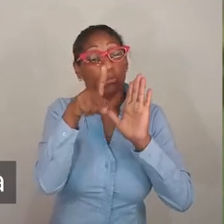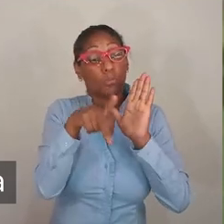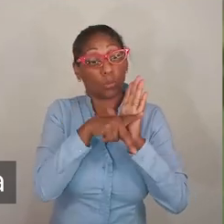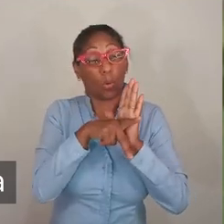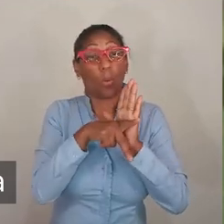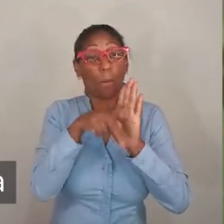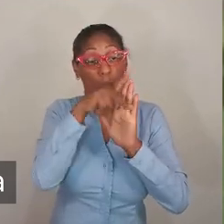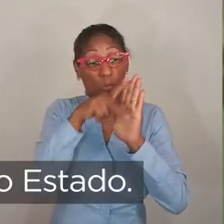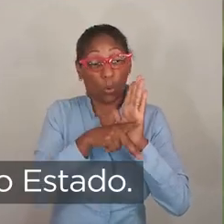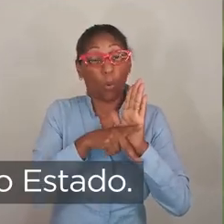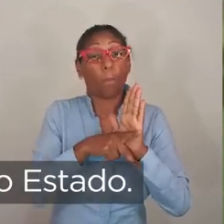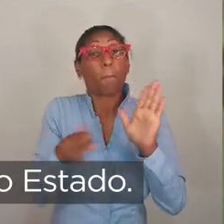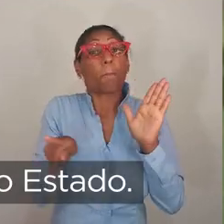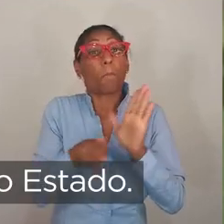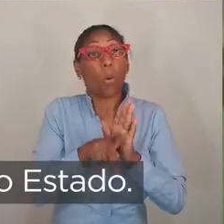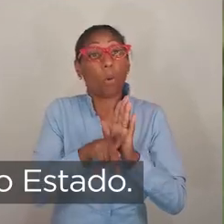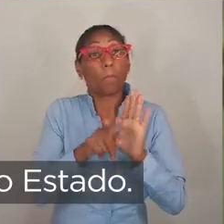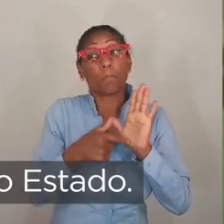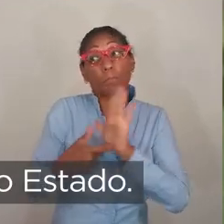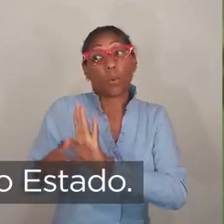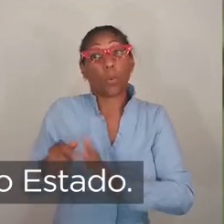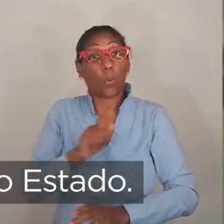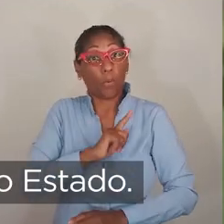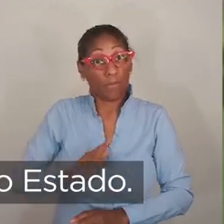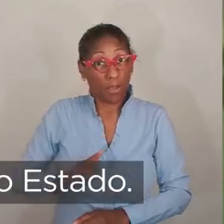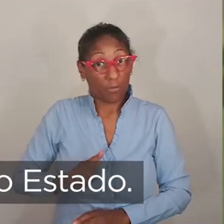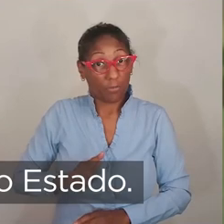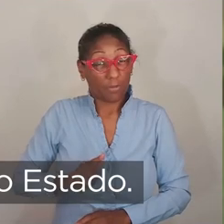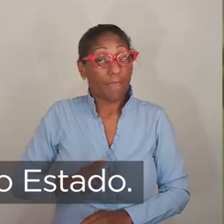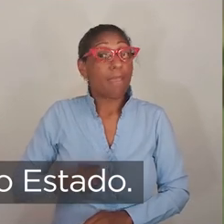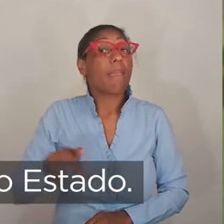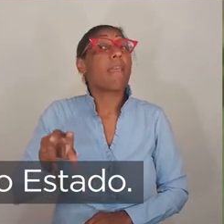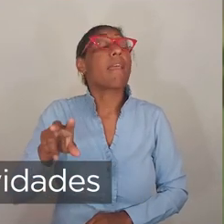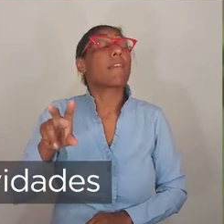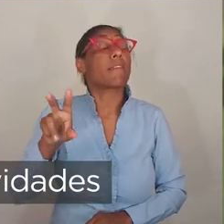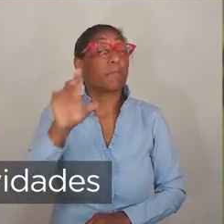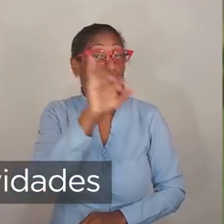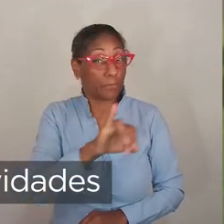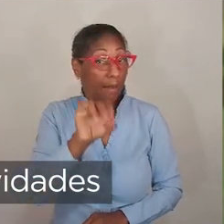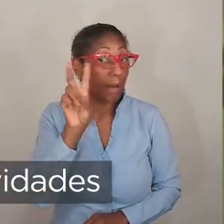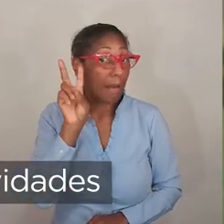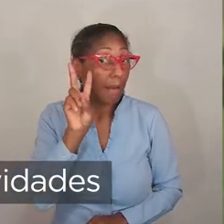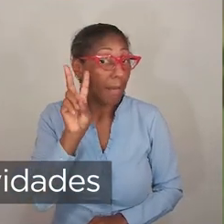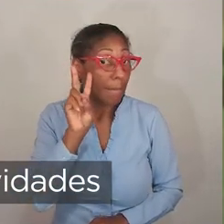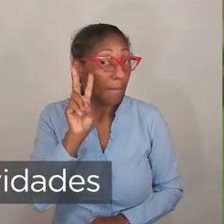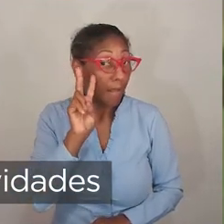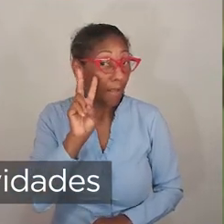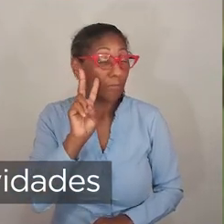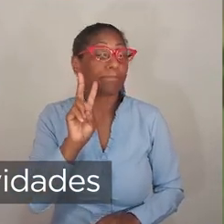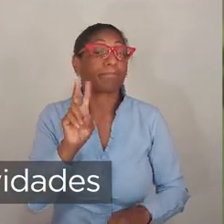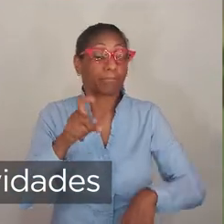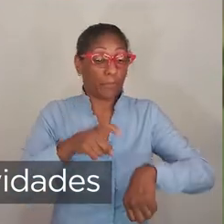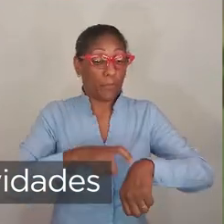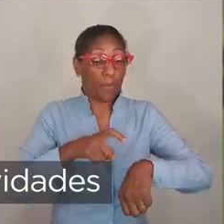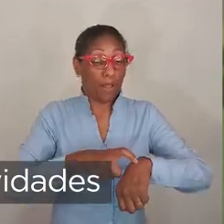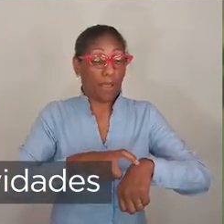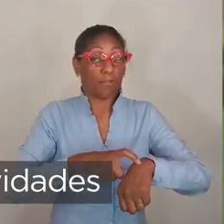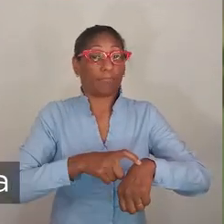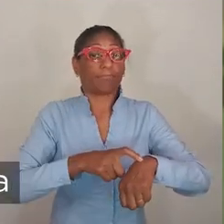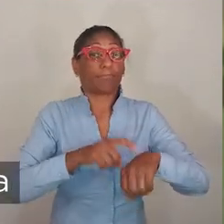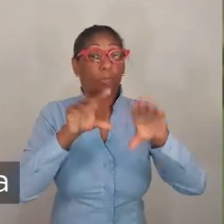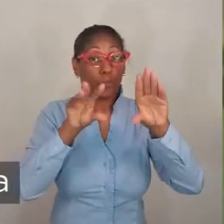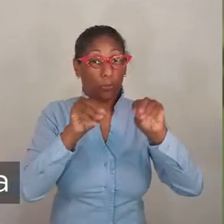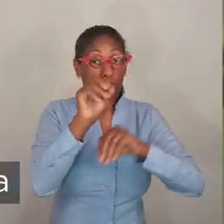nível vermelho, desde que tenham protocolos próprios aprovados pelo Estado. Mas é importante lembrar, o decreto que suspende as